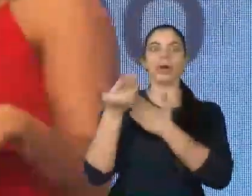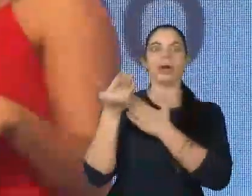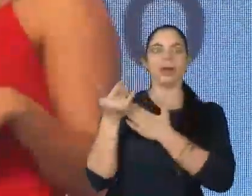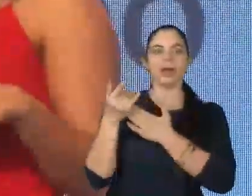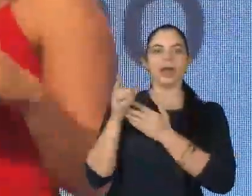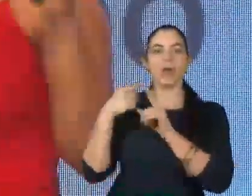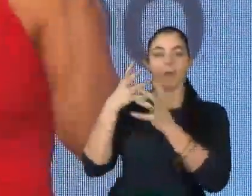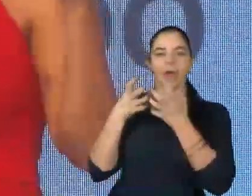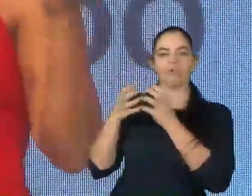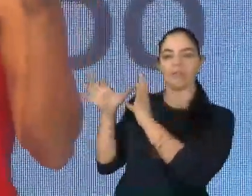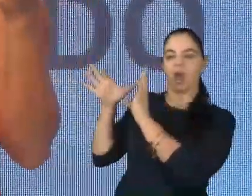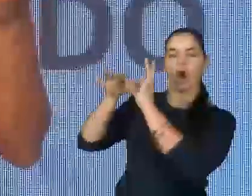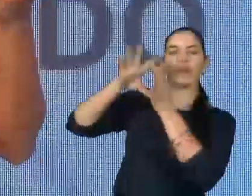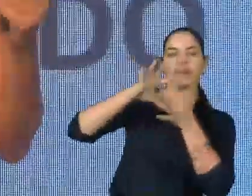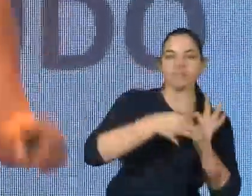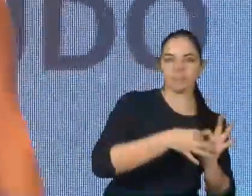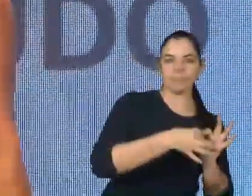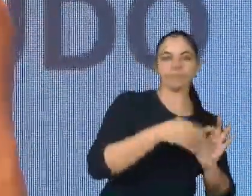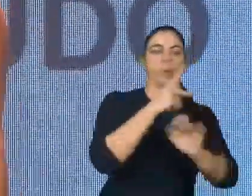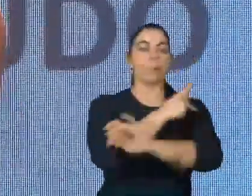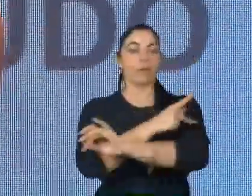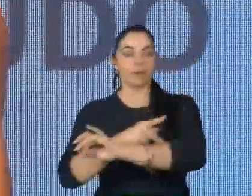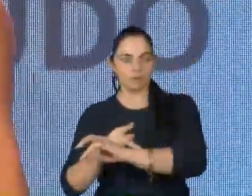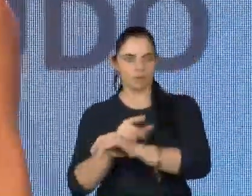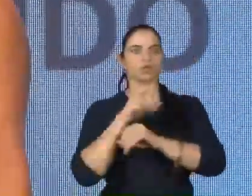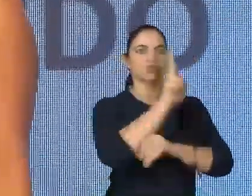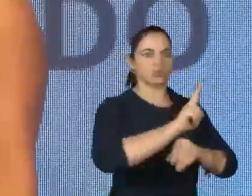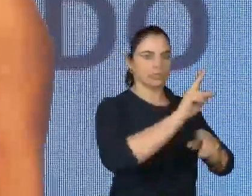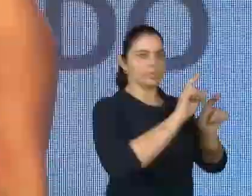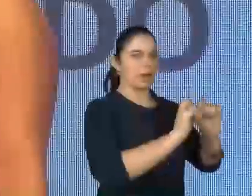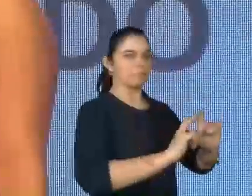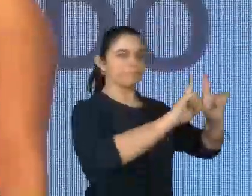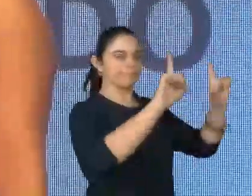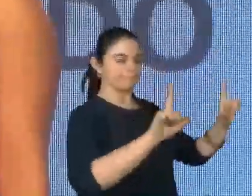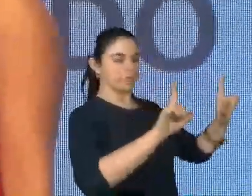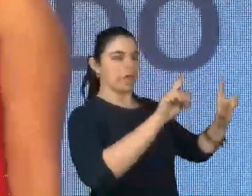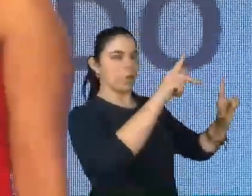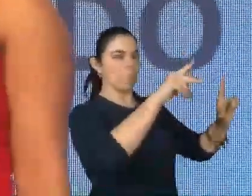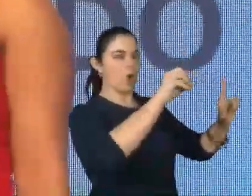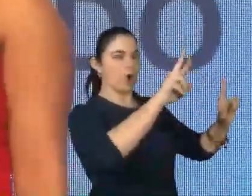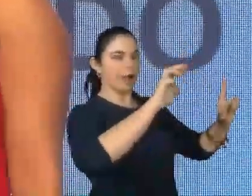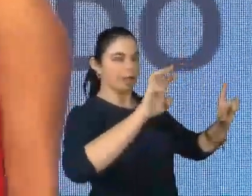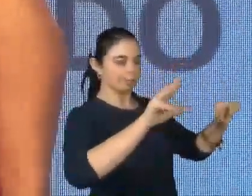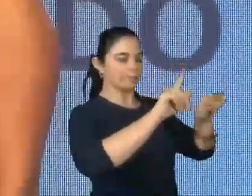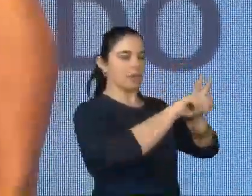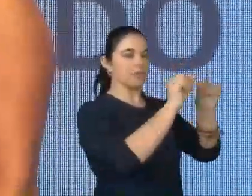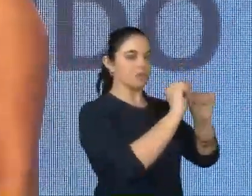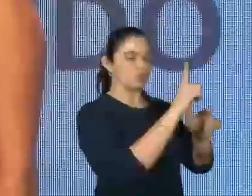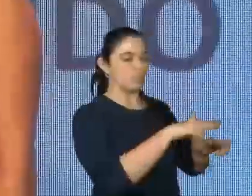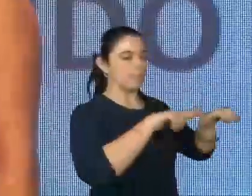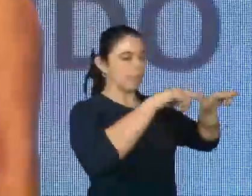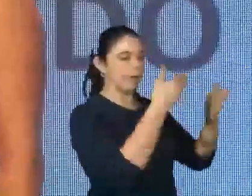amarrando a situação. Os pedagogos usaram o PowerPoint. Funcionou muito bem. Nós criamos uma sala em um programa